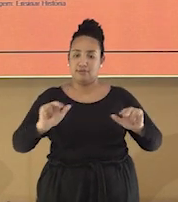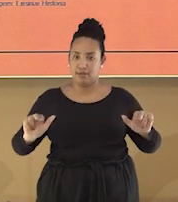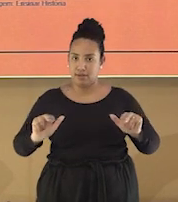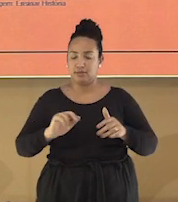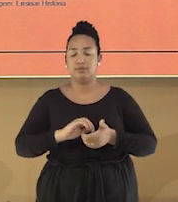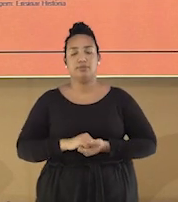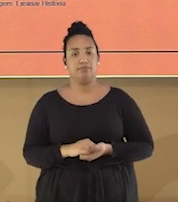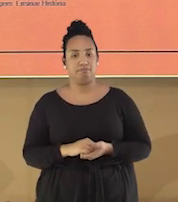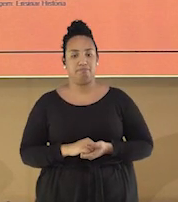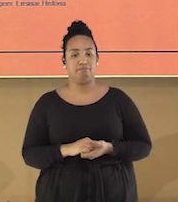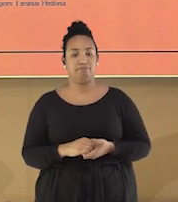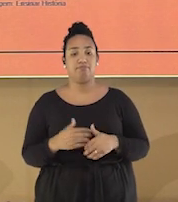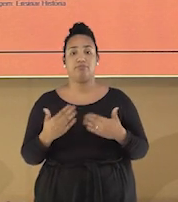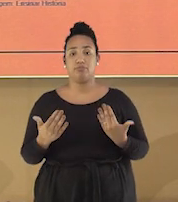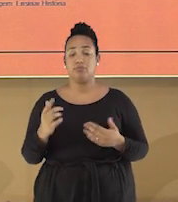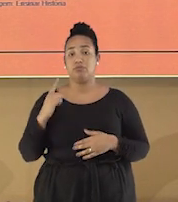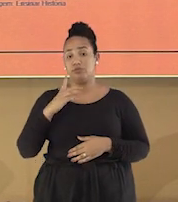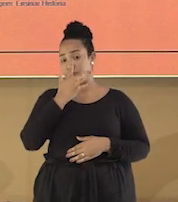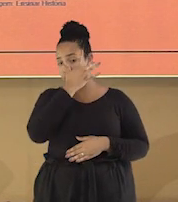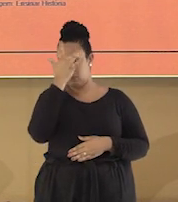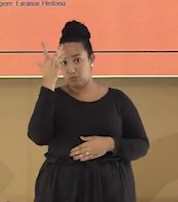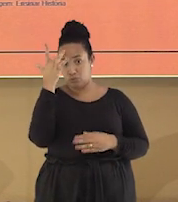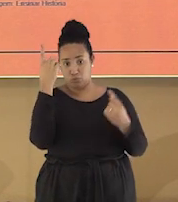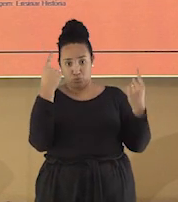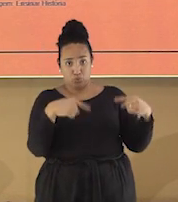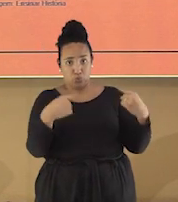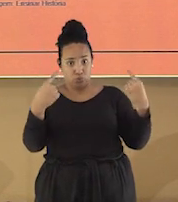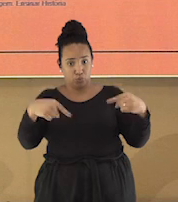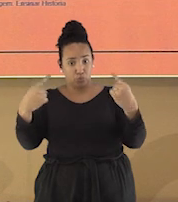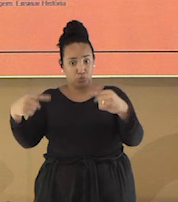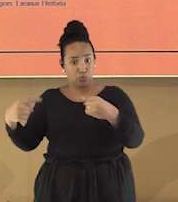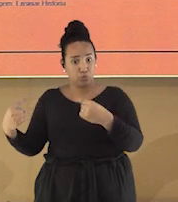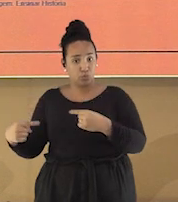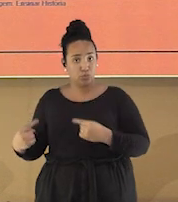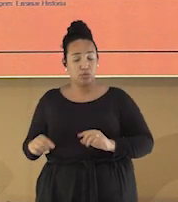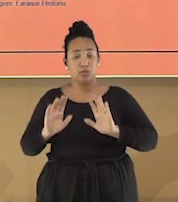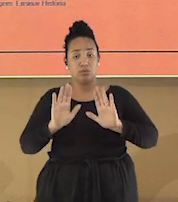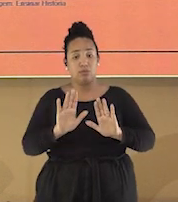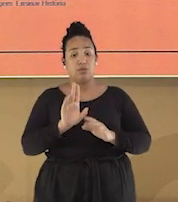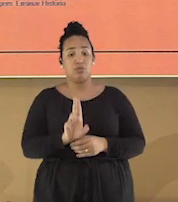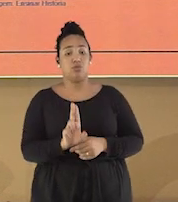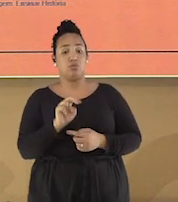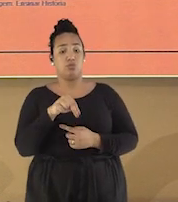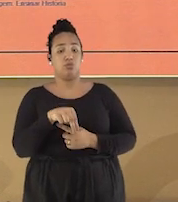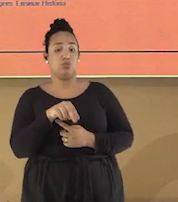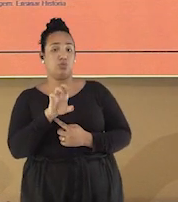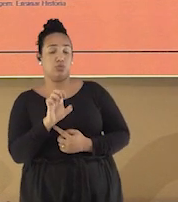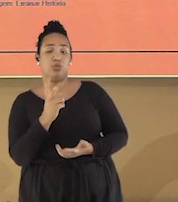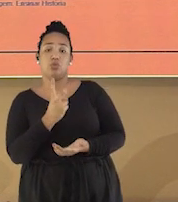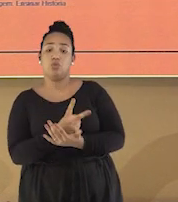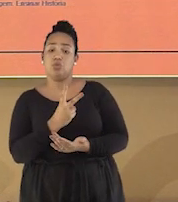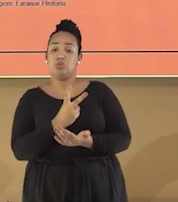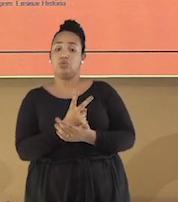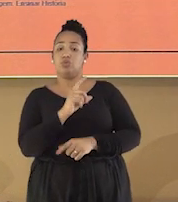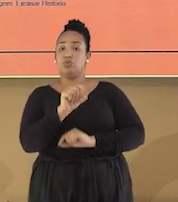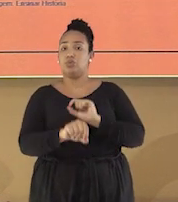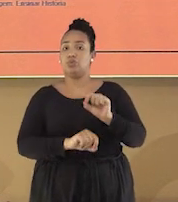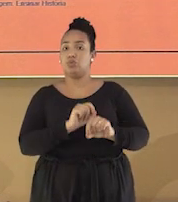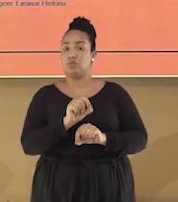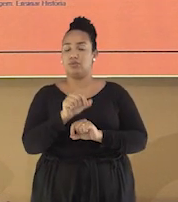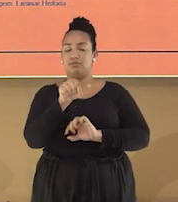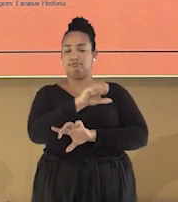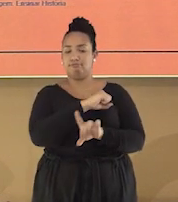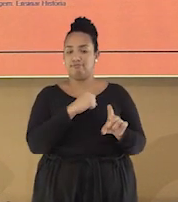Apesar da perseguição, a UNE continuou a existir na sombra da sociedade, e embaixo dos panos, em firme